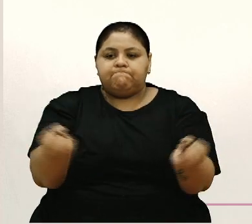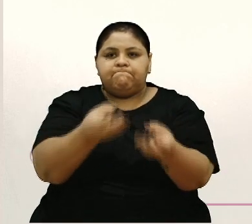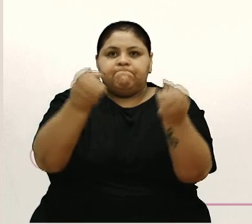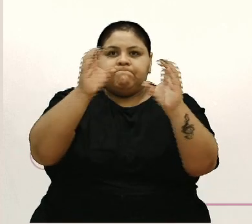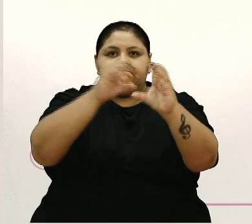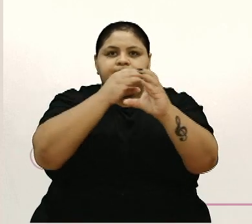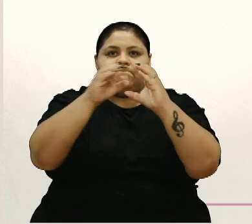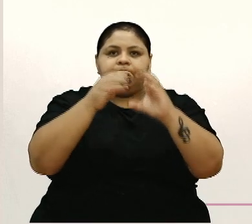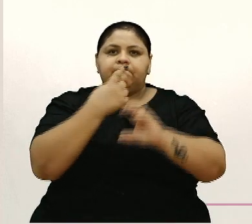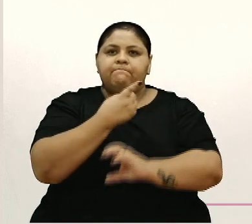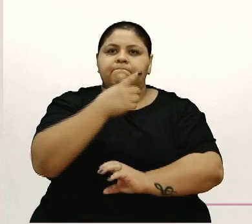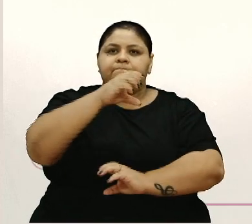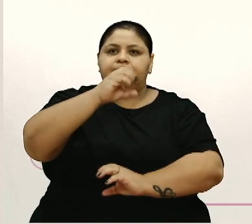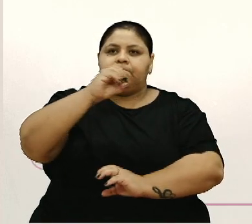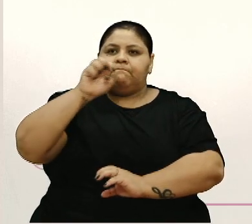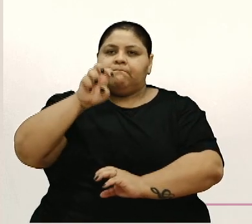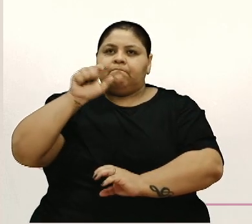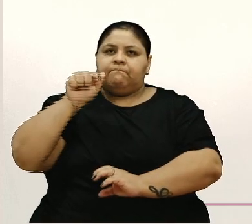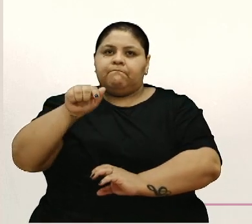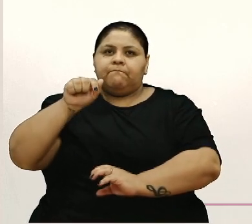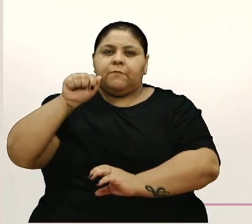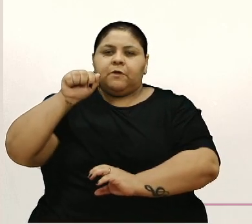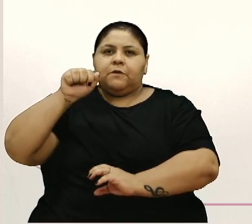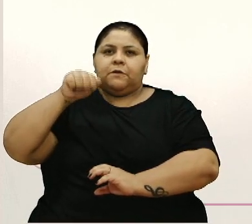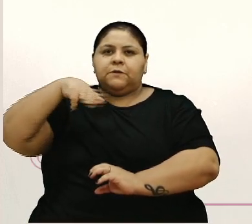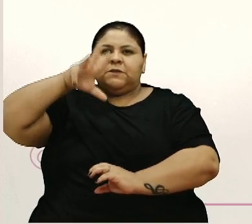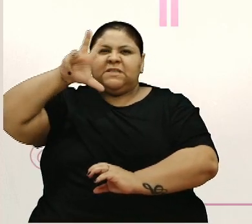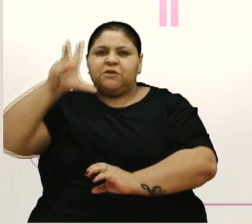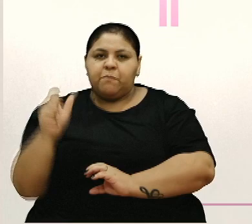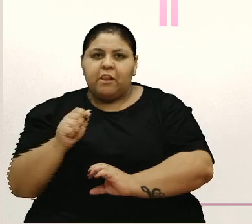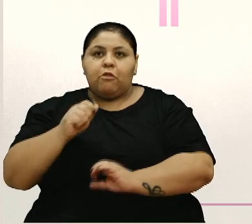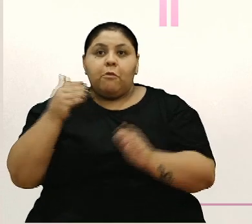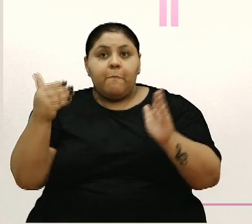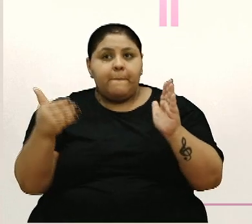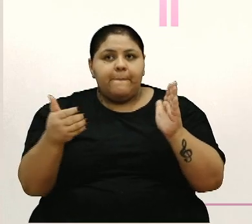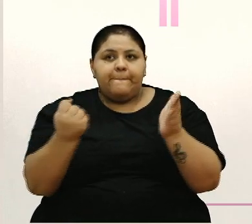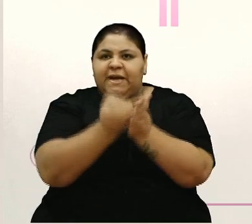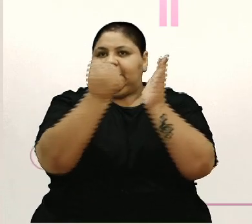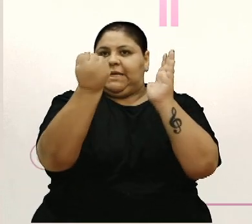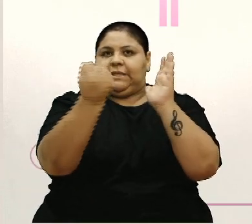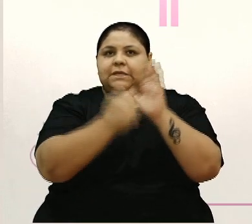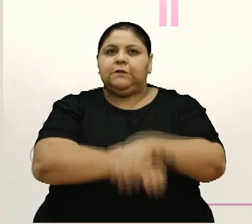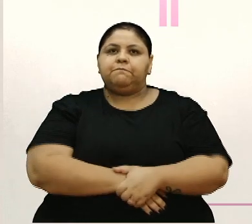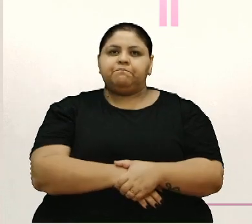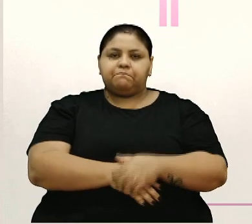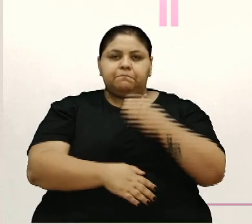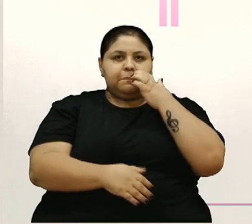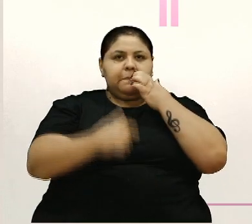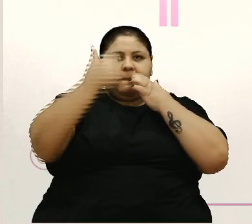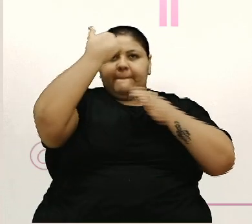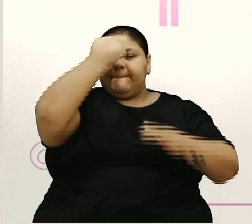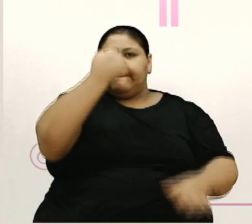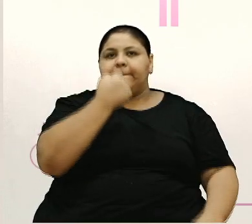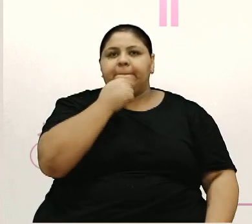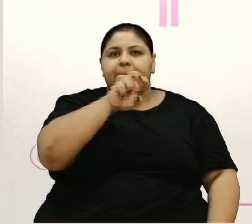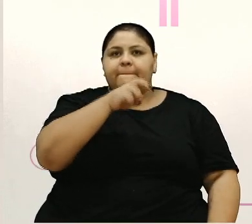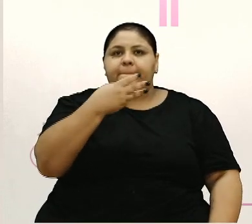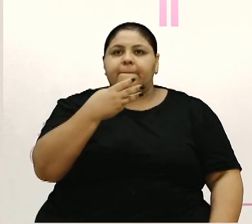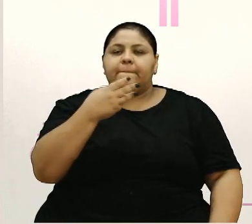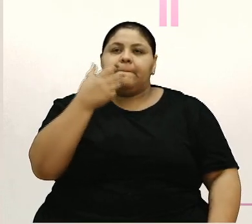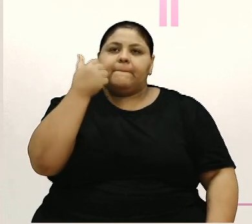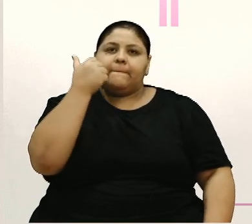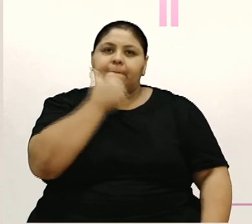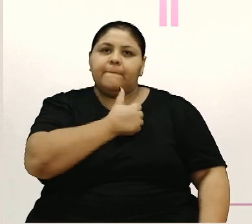e 105 milhões de pessoas impactadas na mídia on e offline. O perfil do público ali é 53%